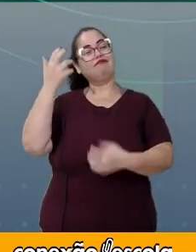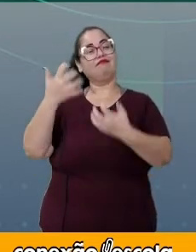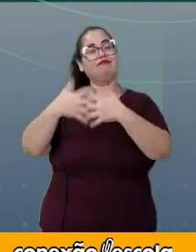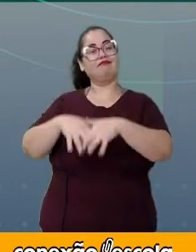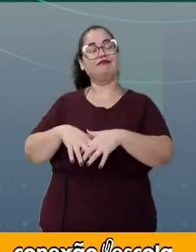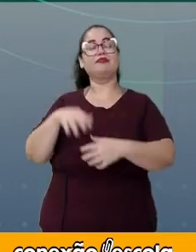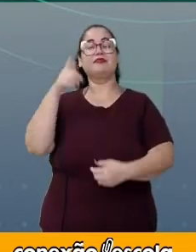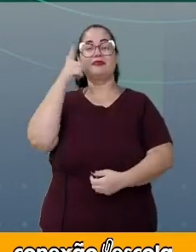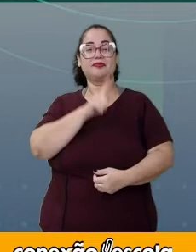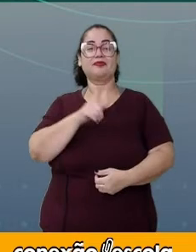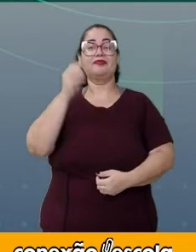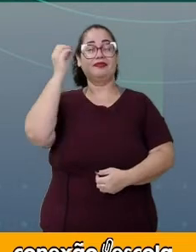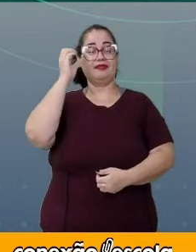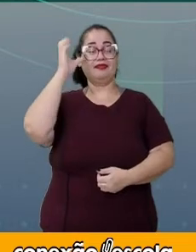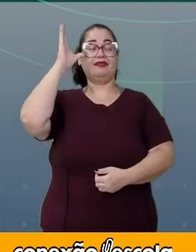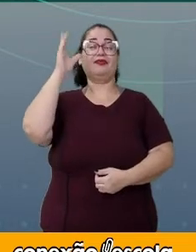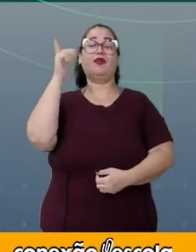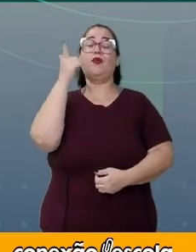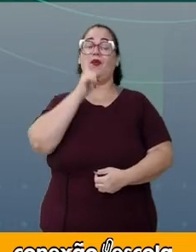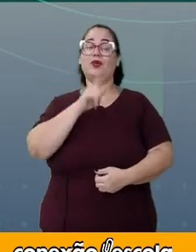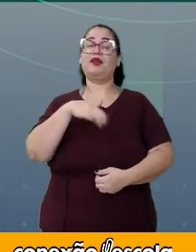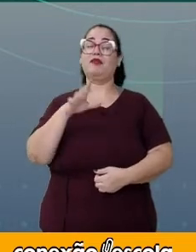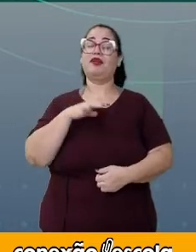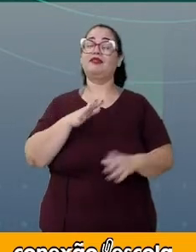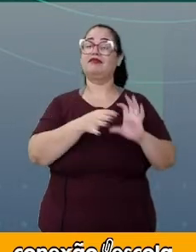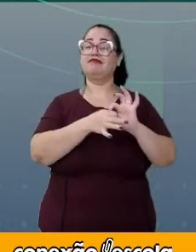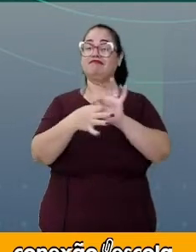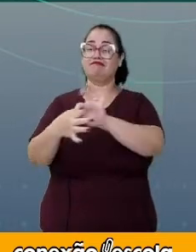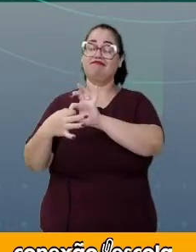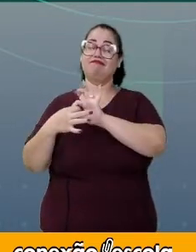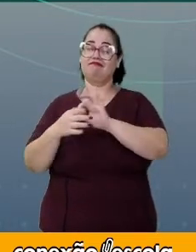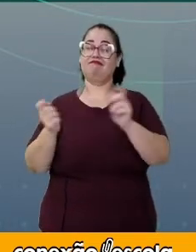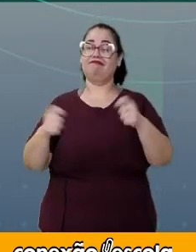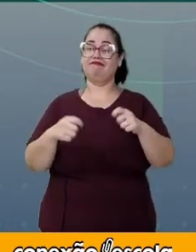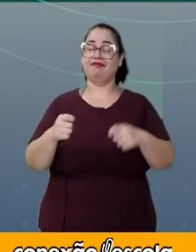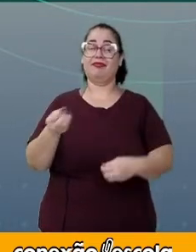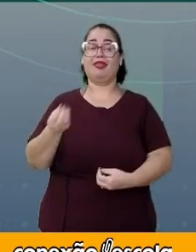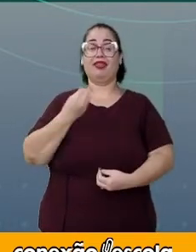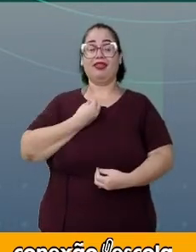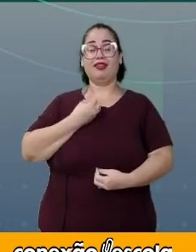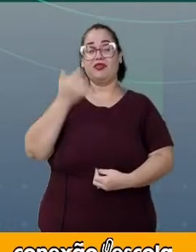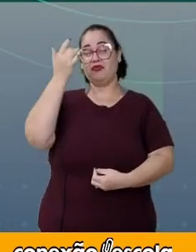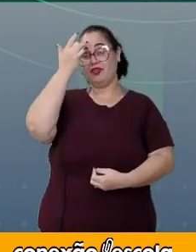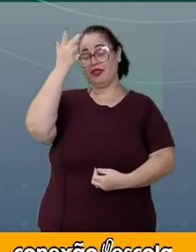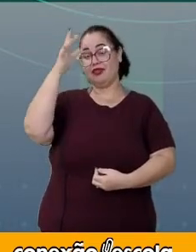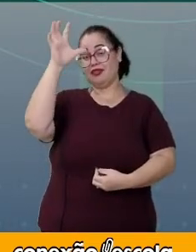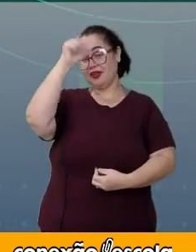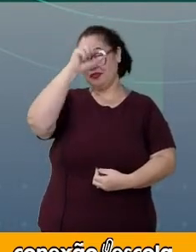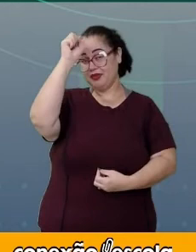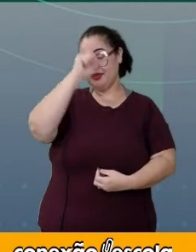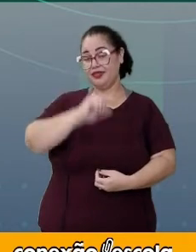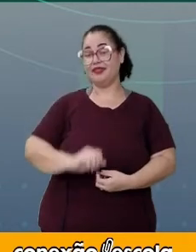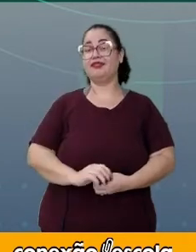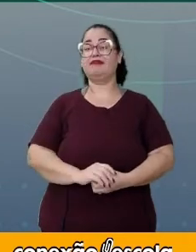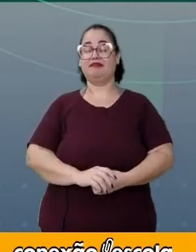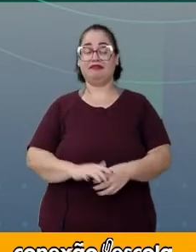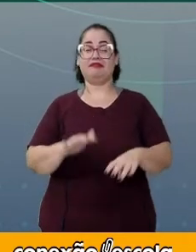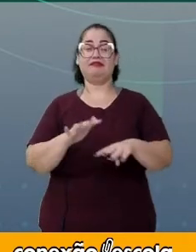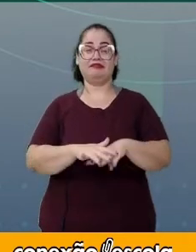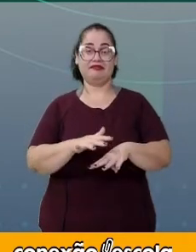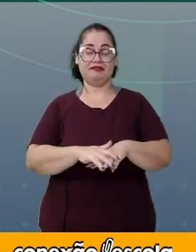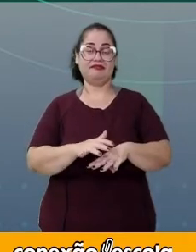para funcionar e estabelecer outras conexões para facilitar a aprendizagem da